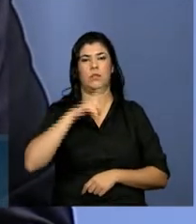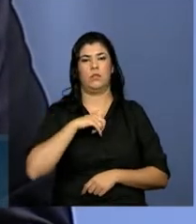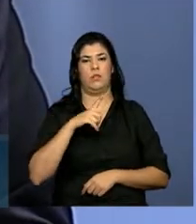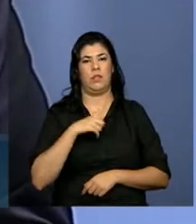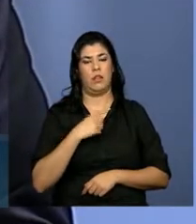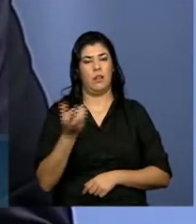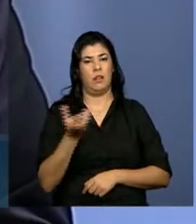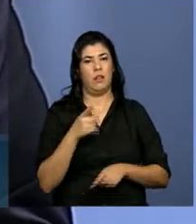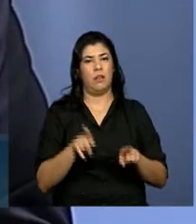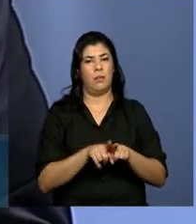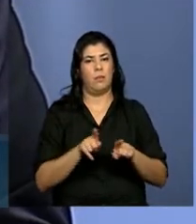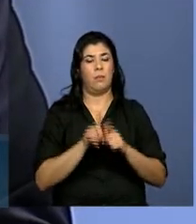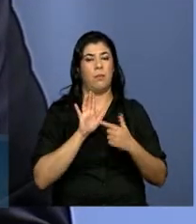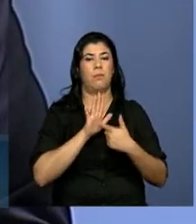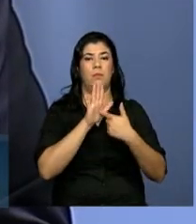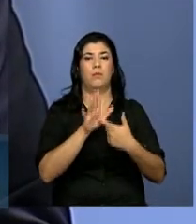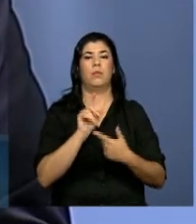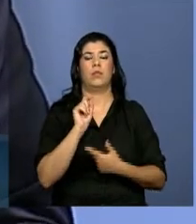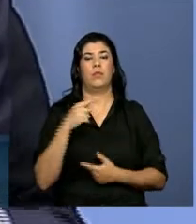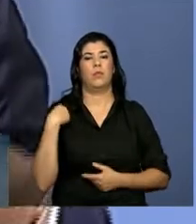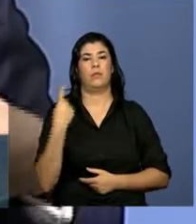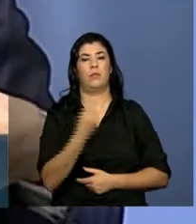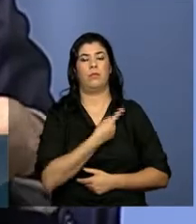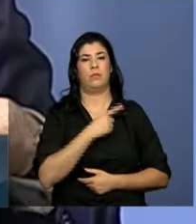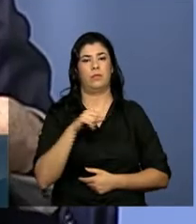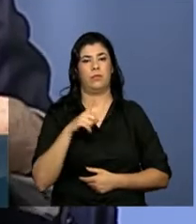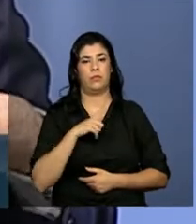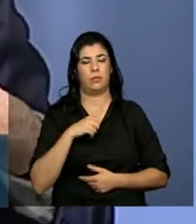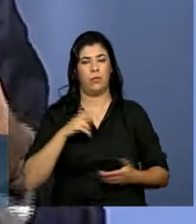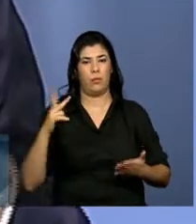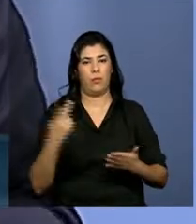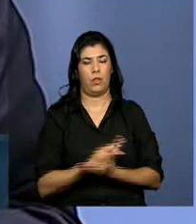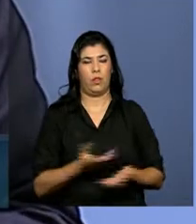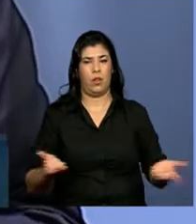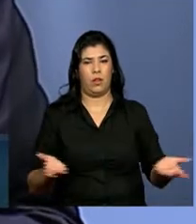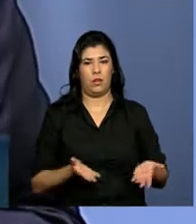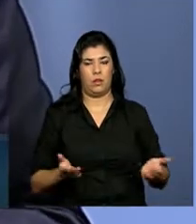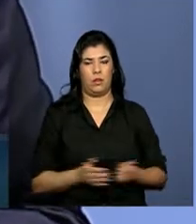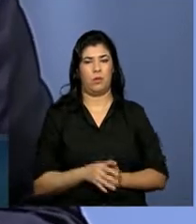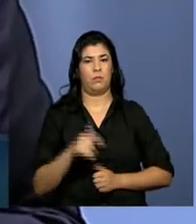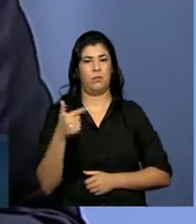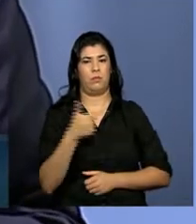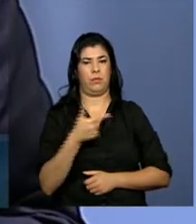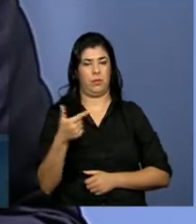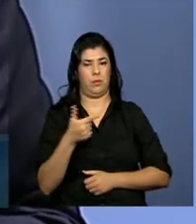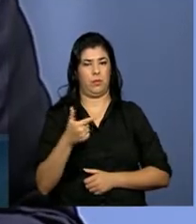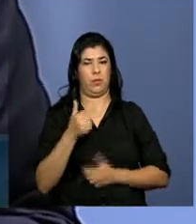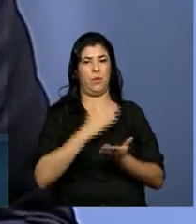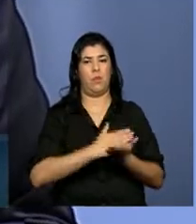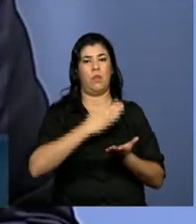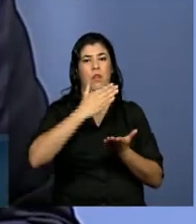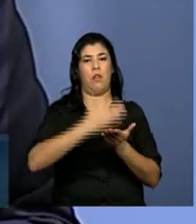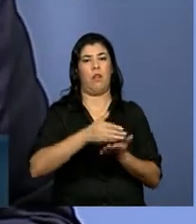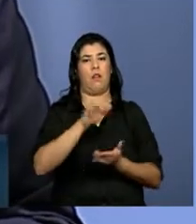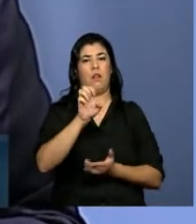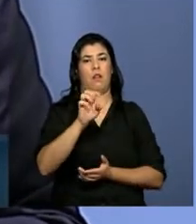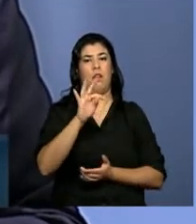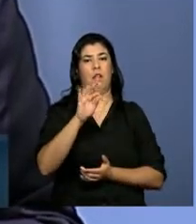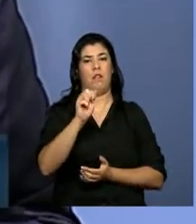Queremos também destacar que nós estamos, nesse momento, já na segunda fase de implantação do portal.